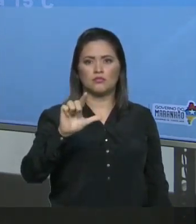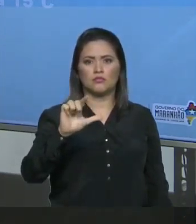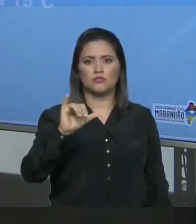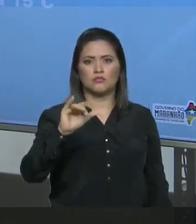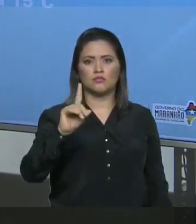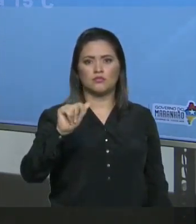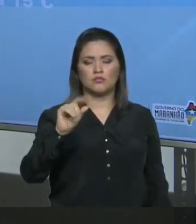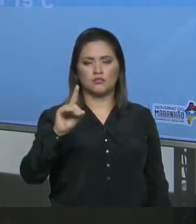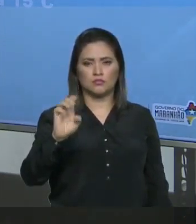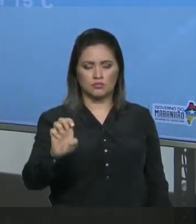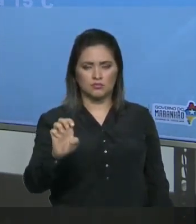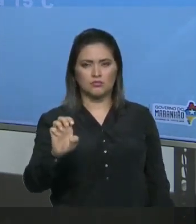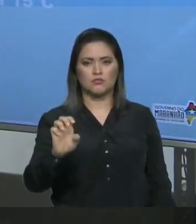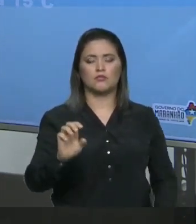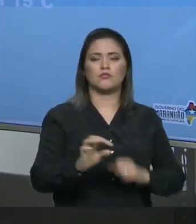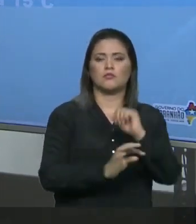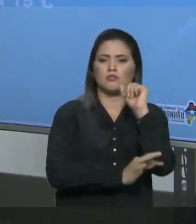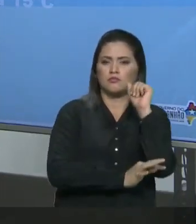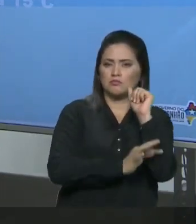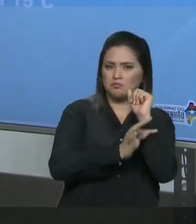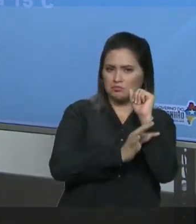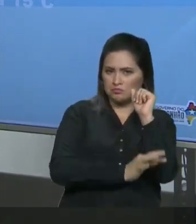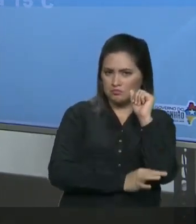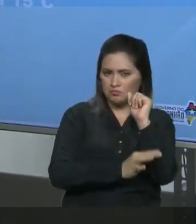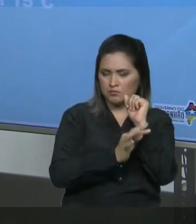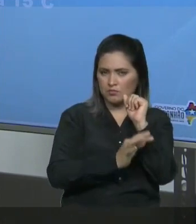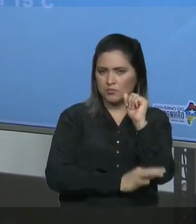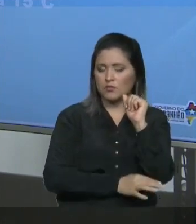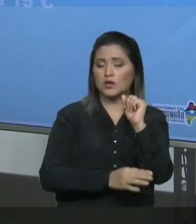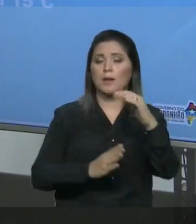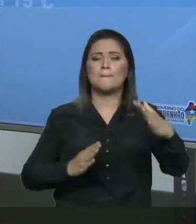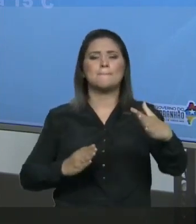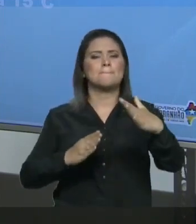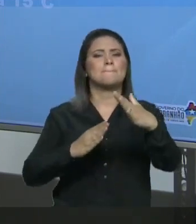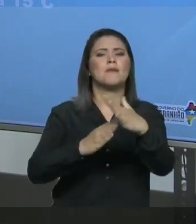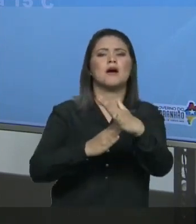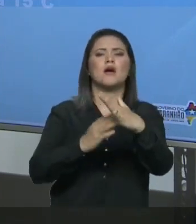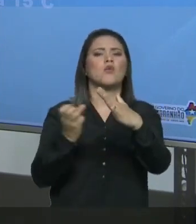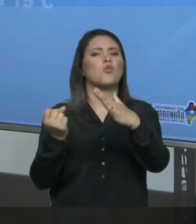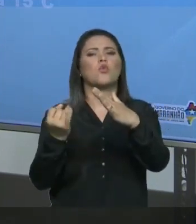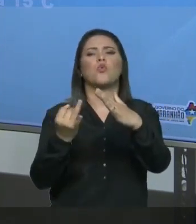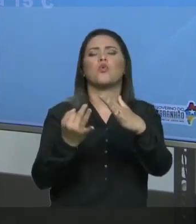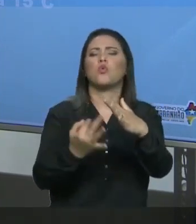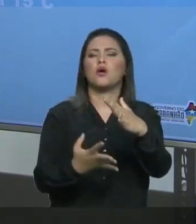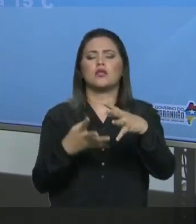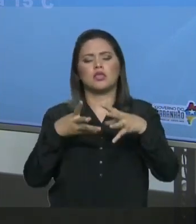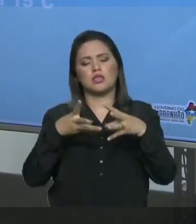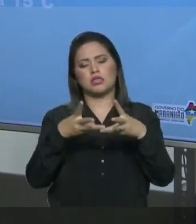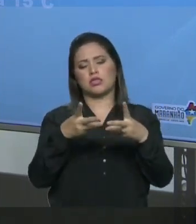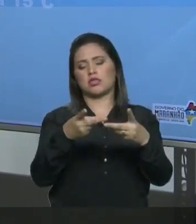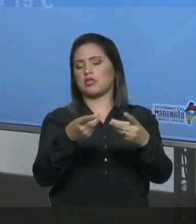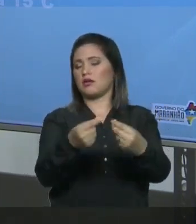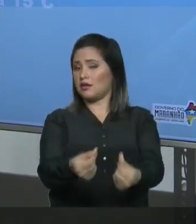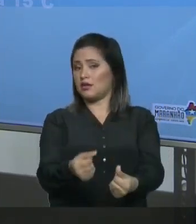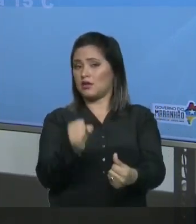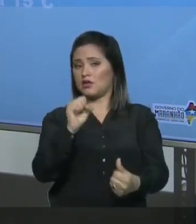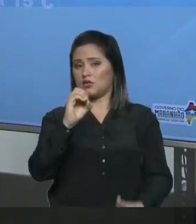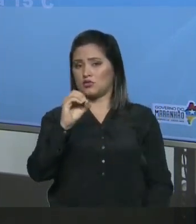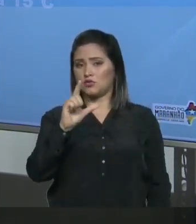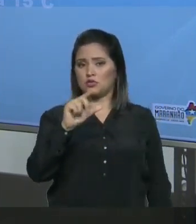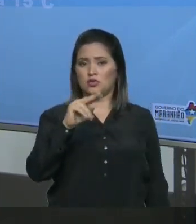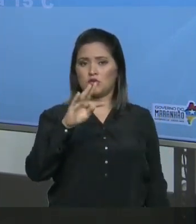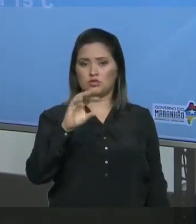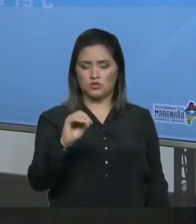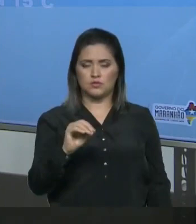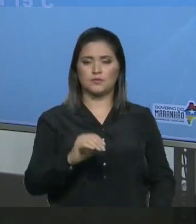A uma determinada temperatura A máxima quantidade de soluto que eu consigo dissolver Então dá para ver no coeficiente